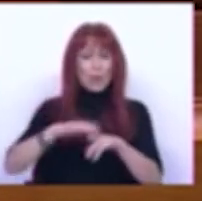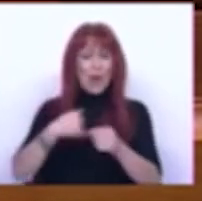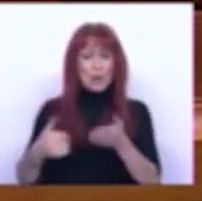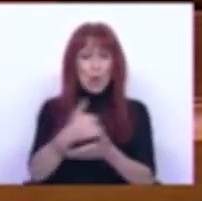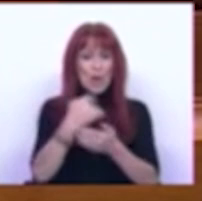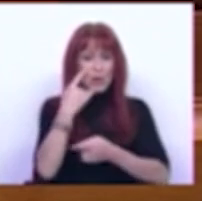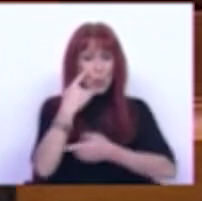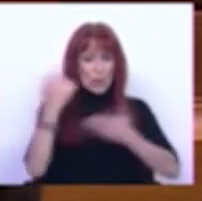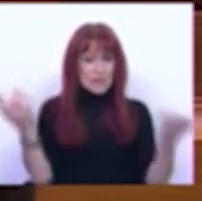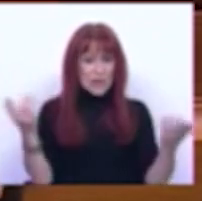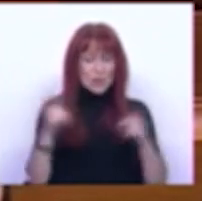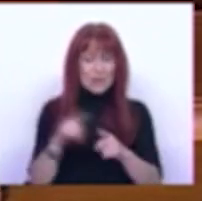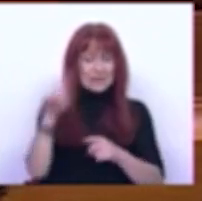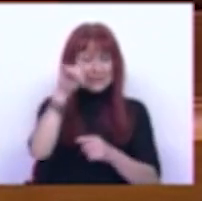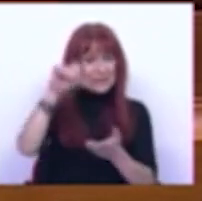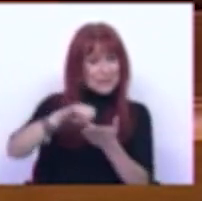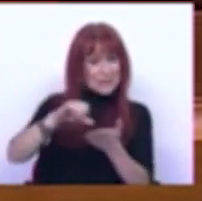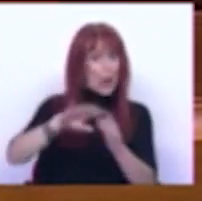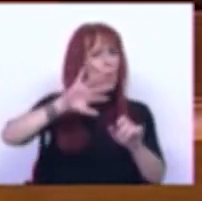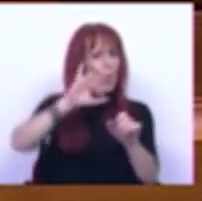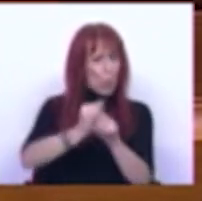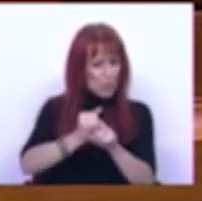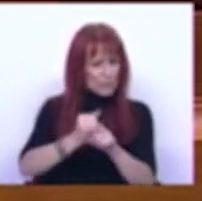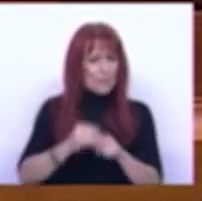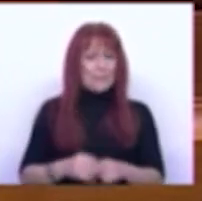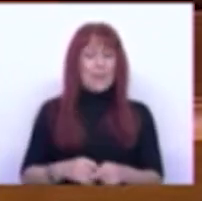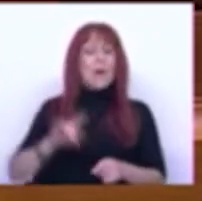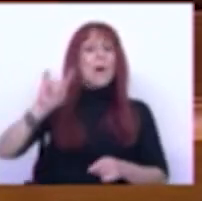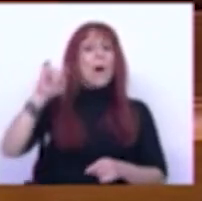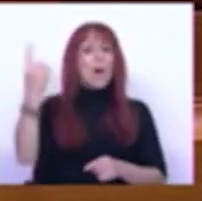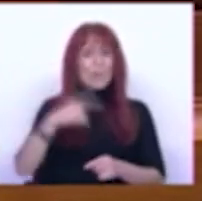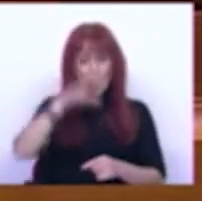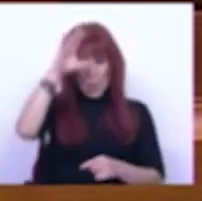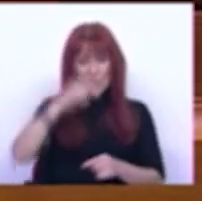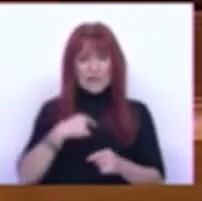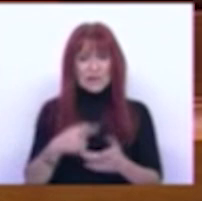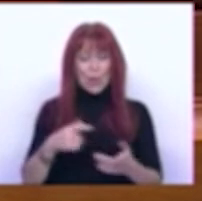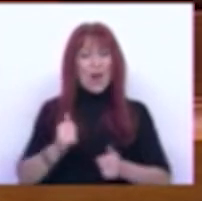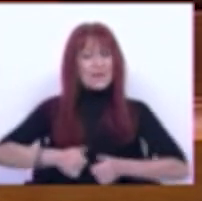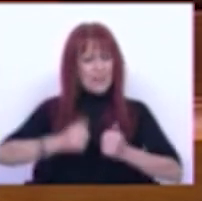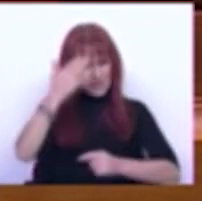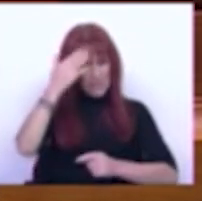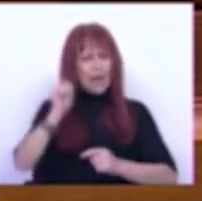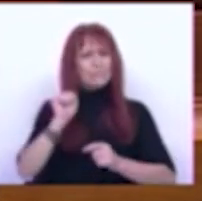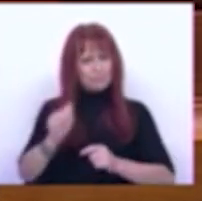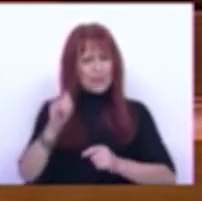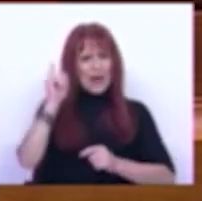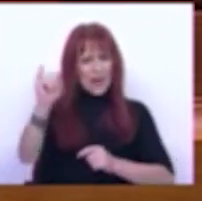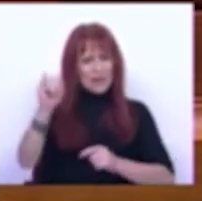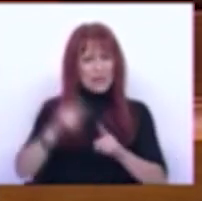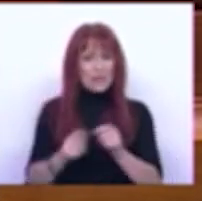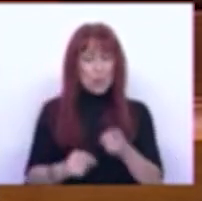aos dados conhecidos A questão central é outra Mesmo que o Governo acerte as previsões da inflação